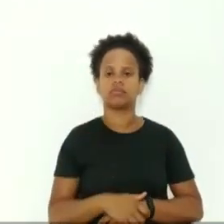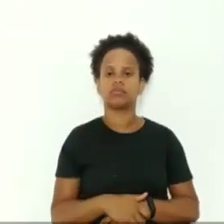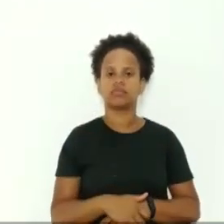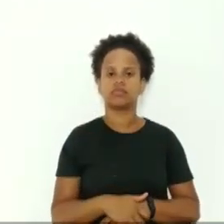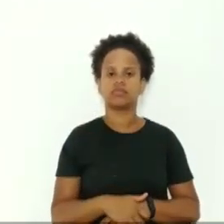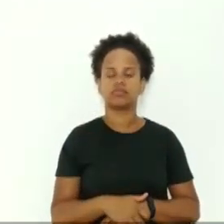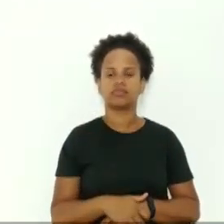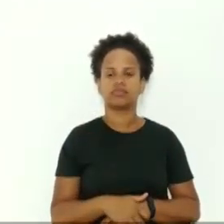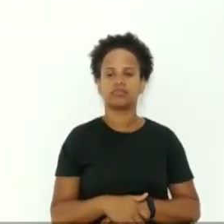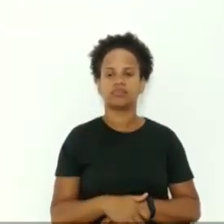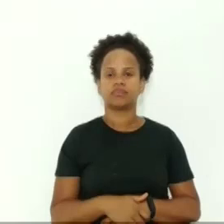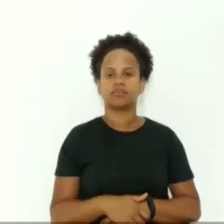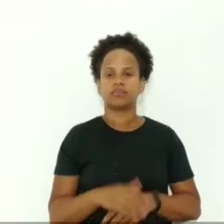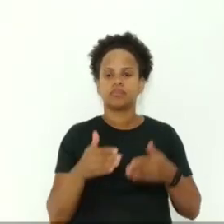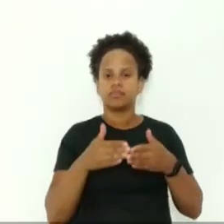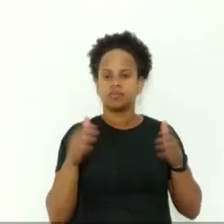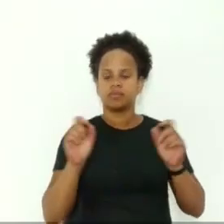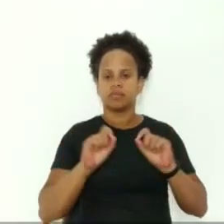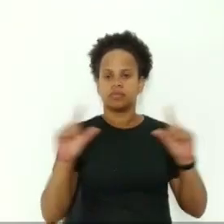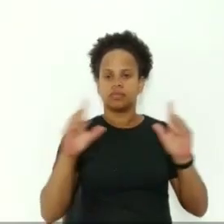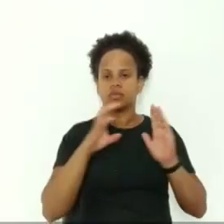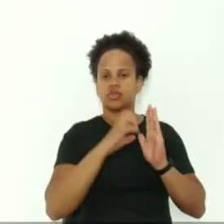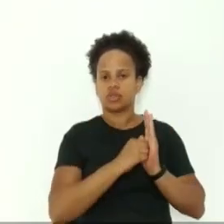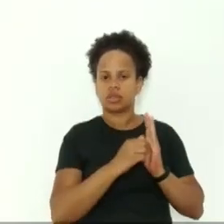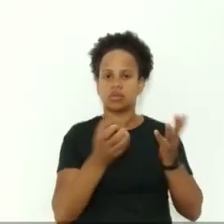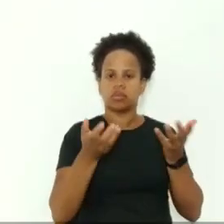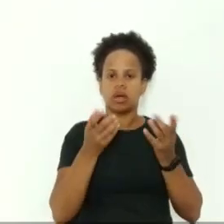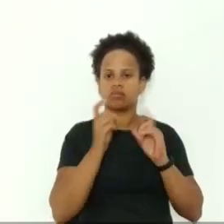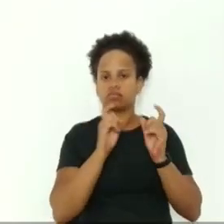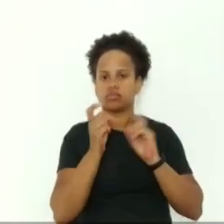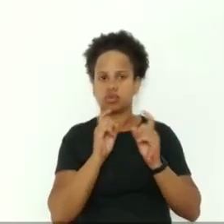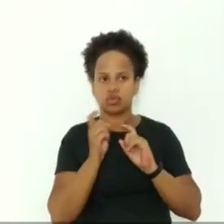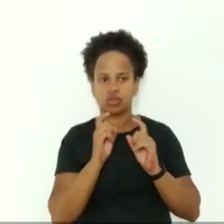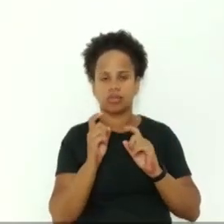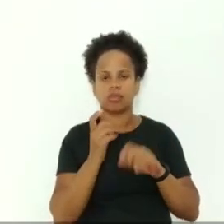Aperto. painel ainda para inscrição, caso alguém queira discutir a matéria.